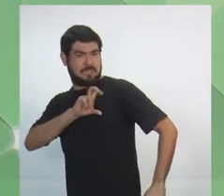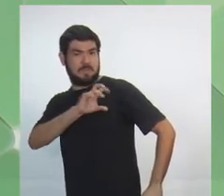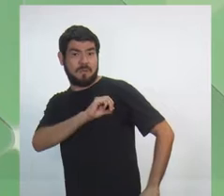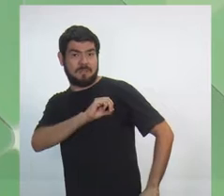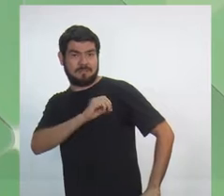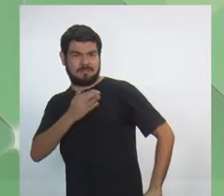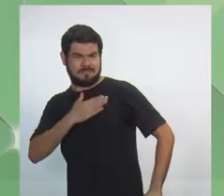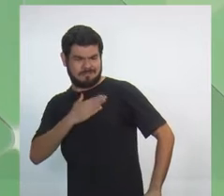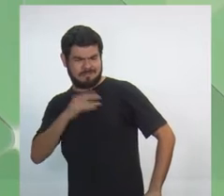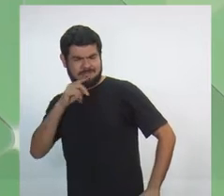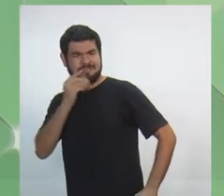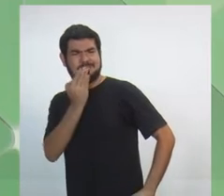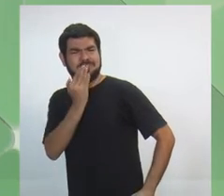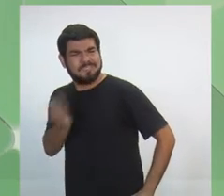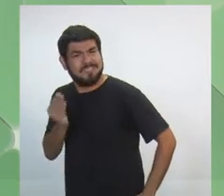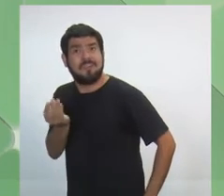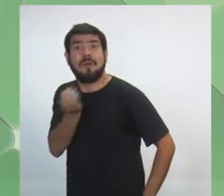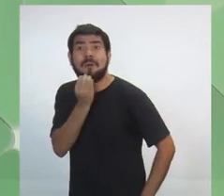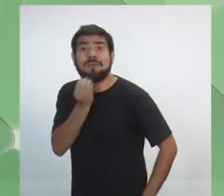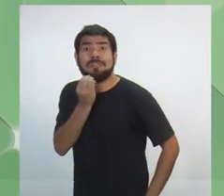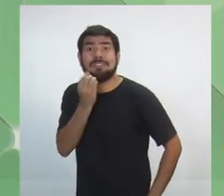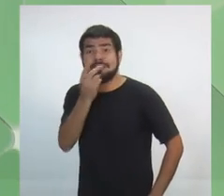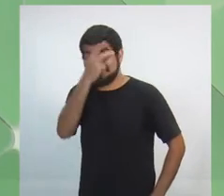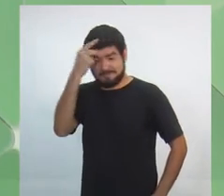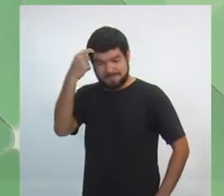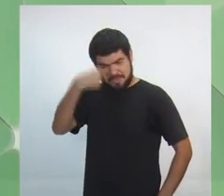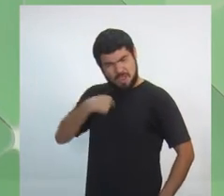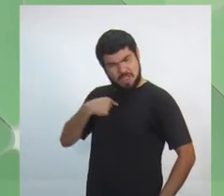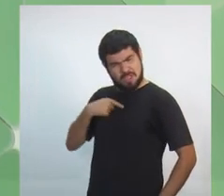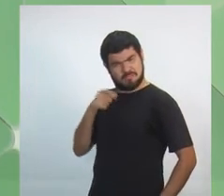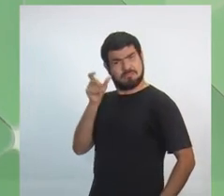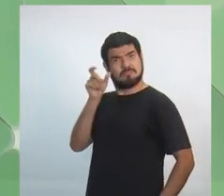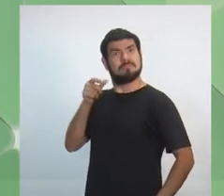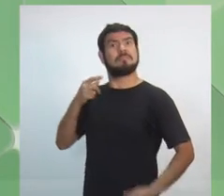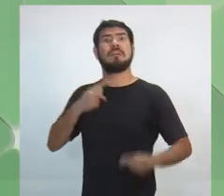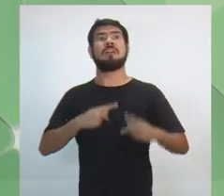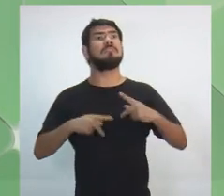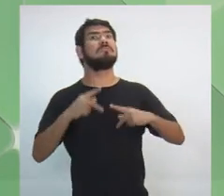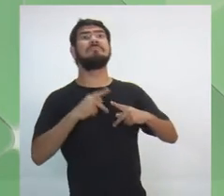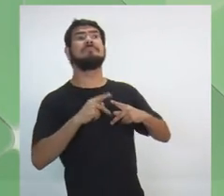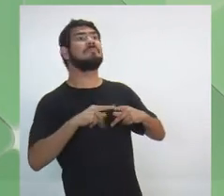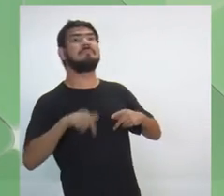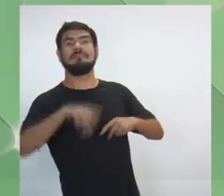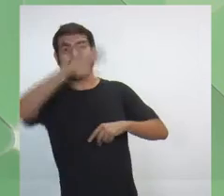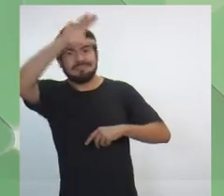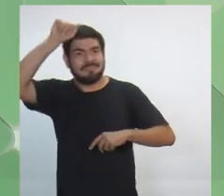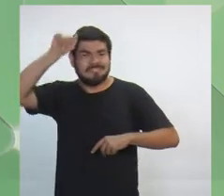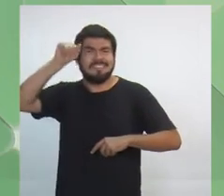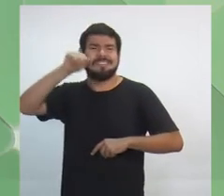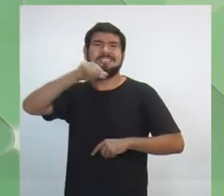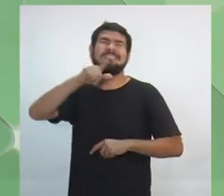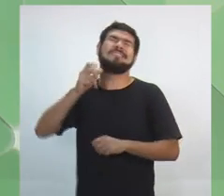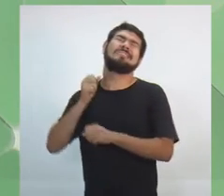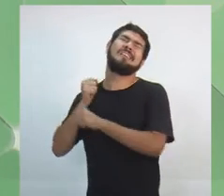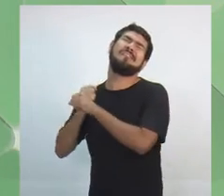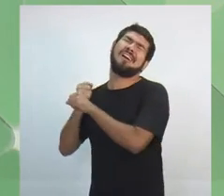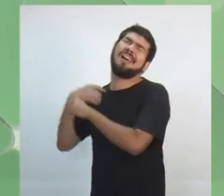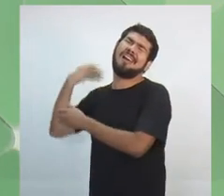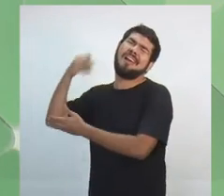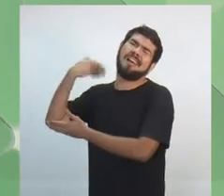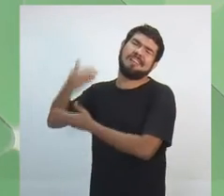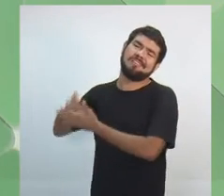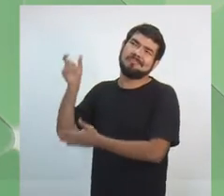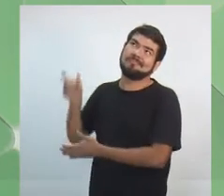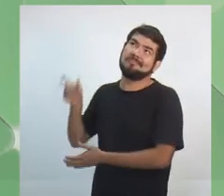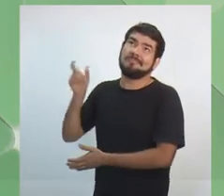nós estamos pedindo. Dê oportunidade para um trabalhador administrar o Estado do Amazonas. Aqueles que estão há vários anos aí, mais de